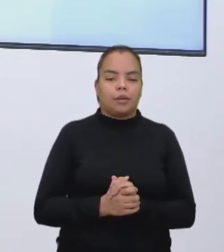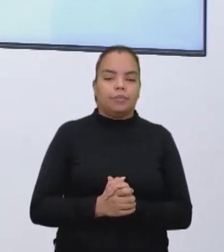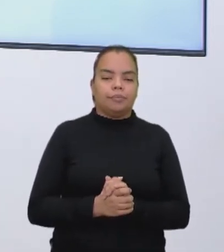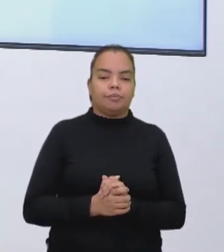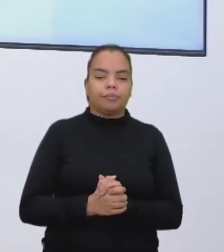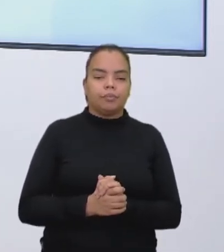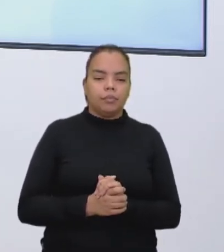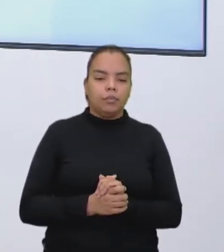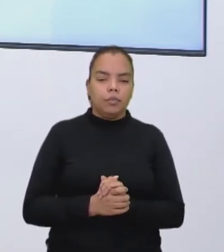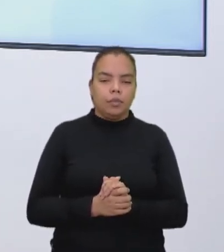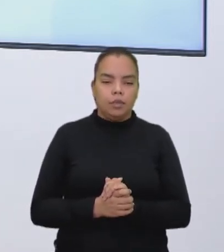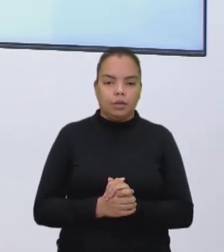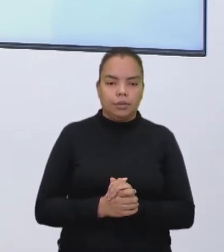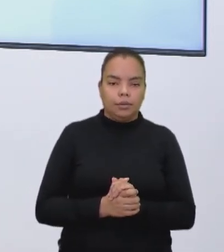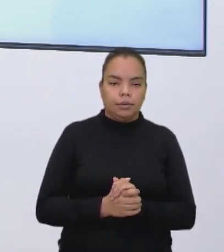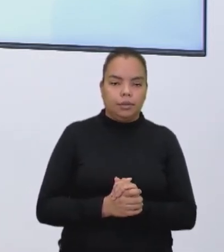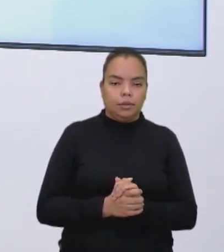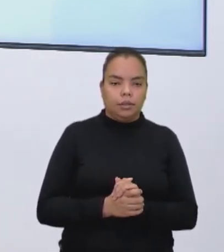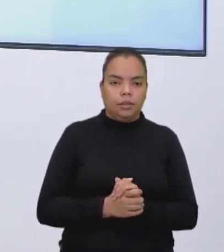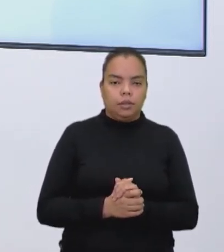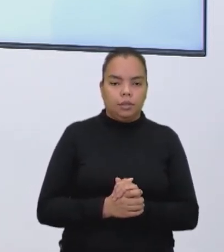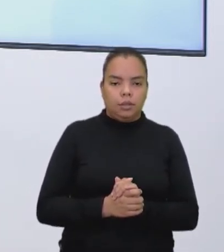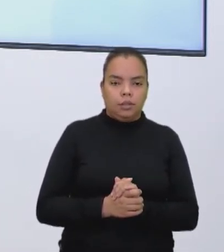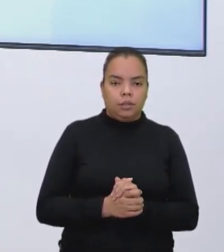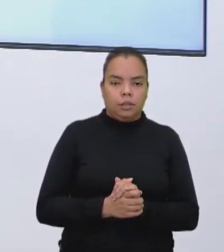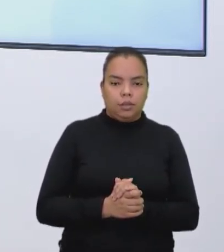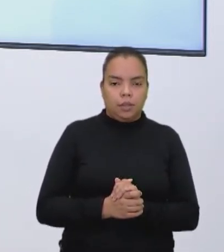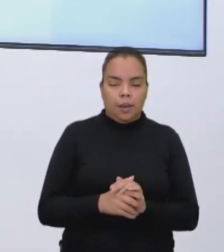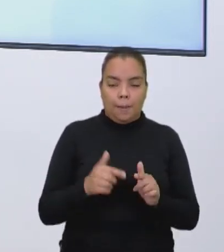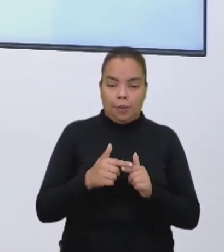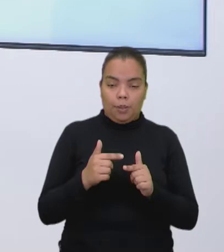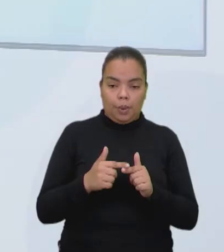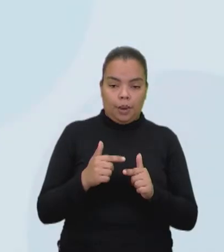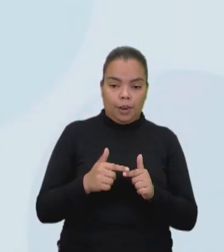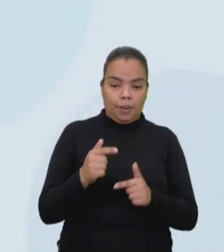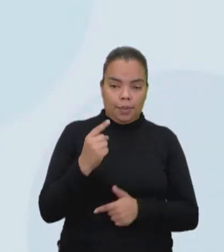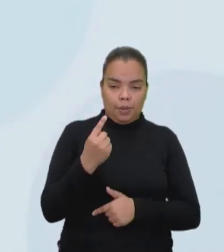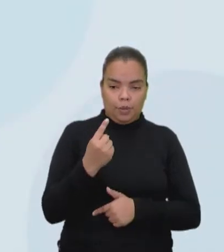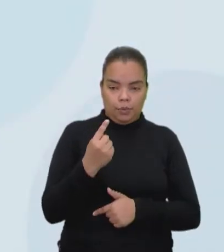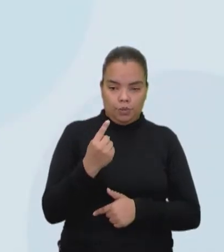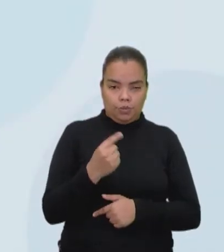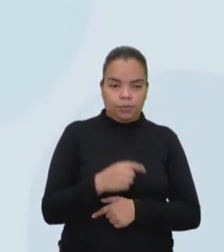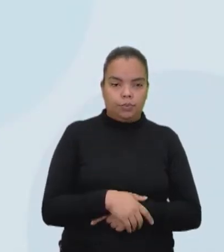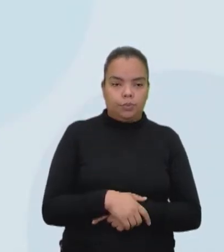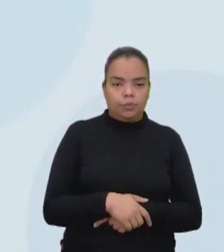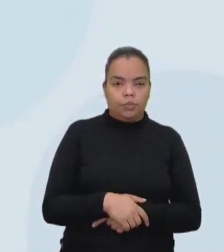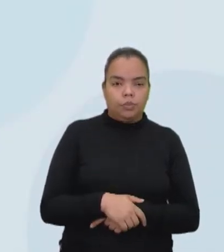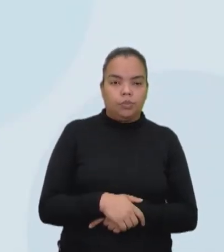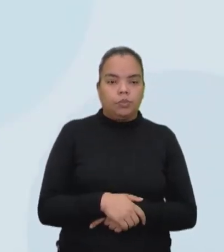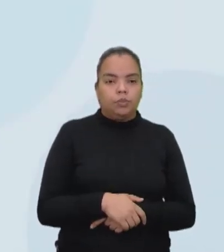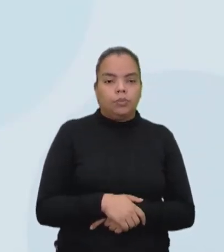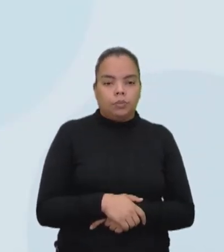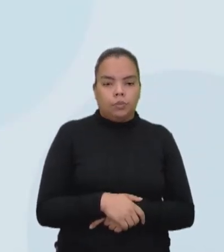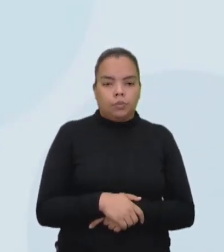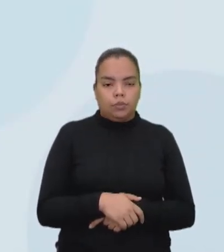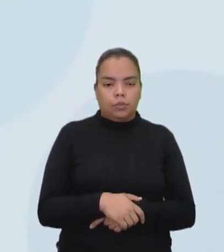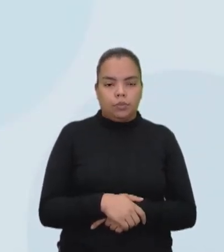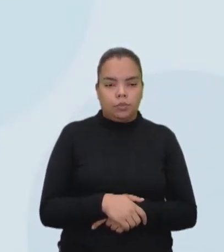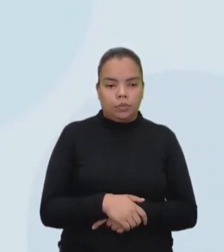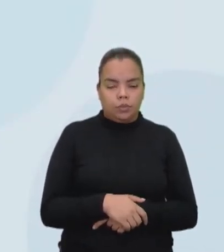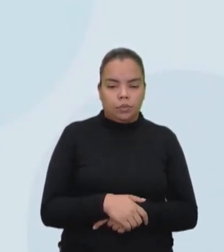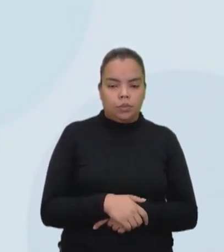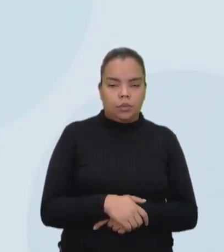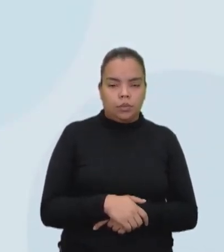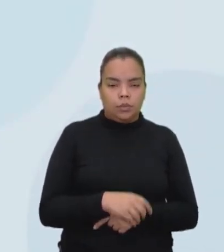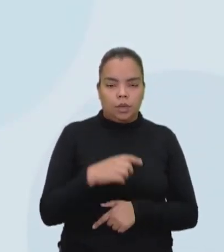Então, eu tenho uma cafeteria, então eu vou escrever aqui, Situação 1. Primeira situação. O mês normal. Então,